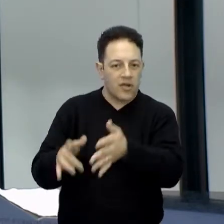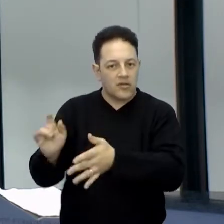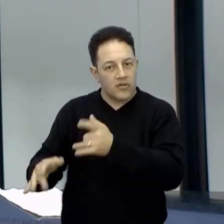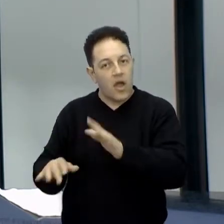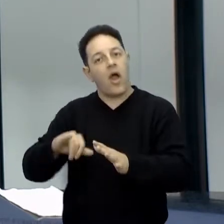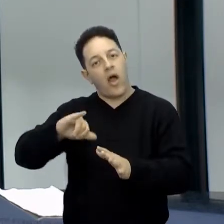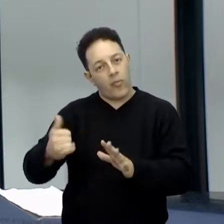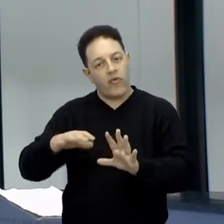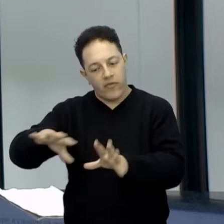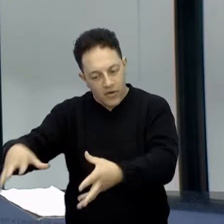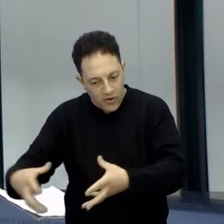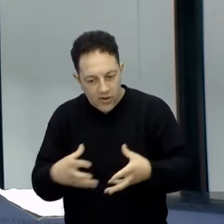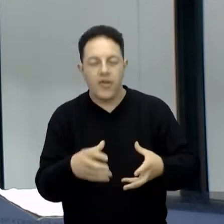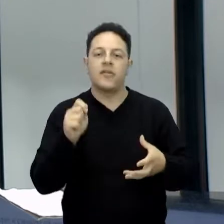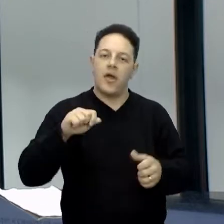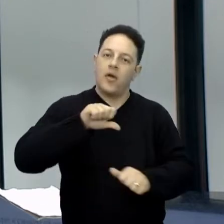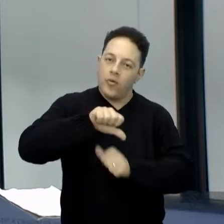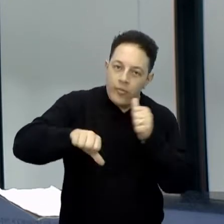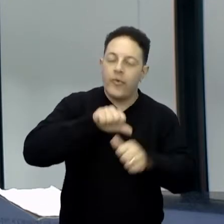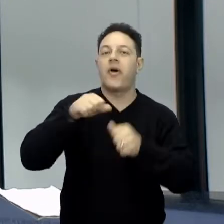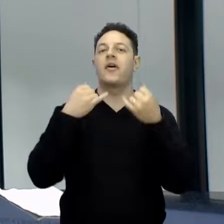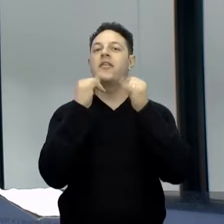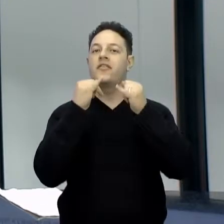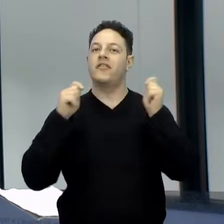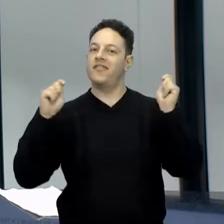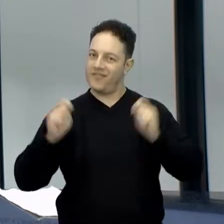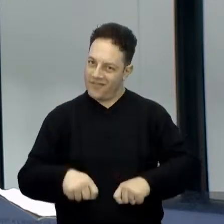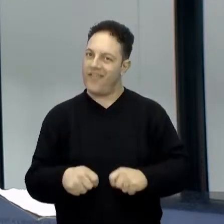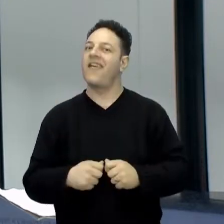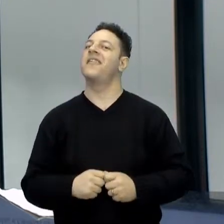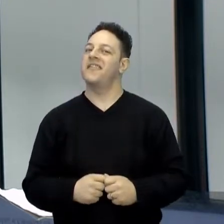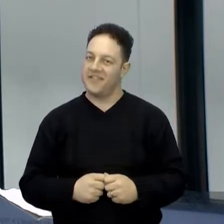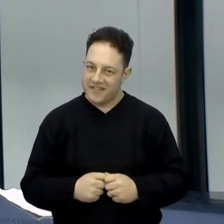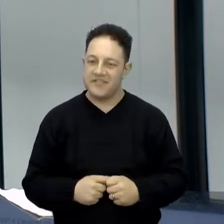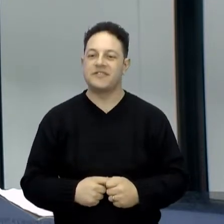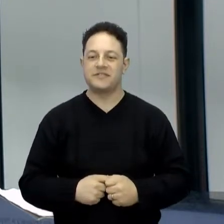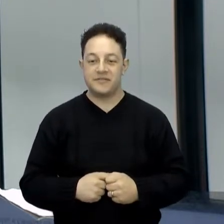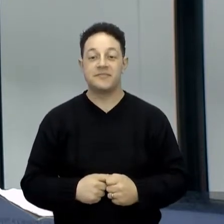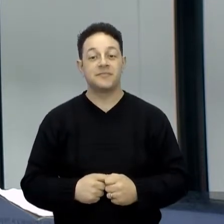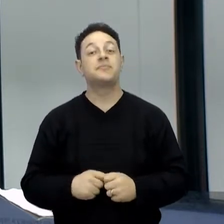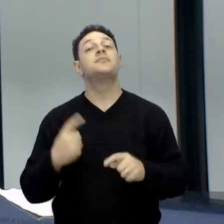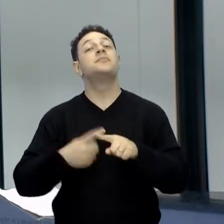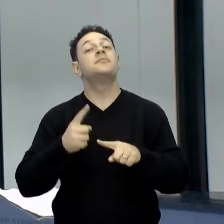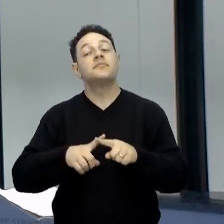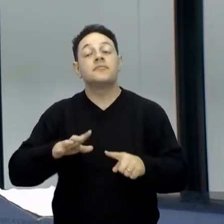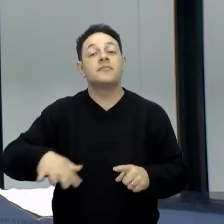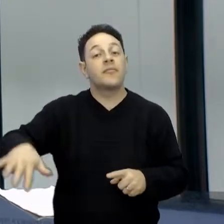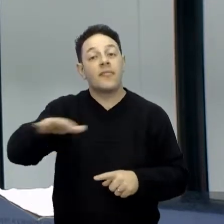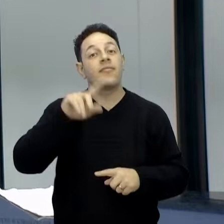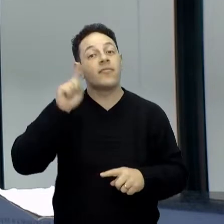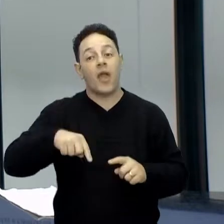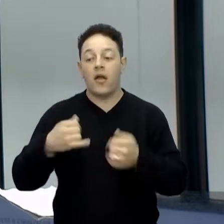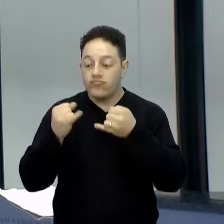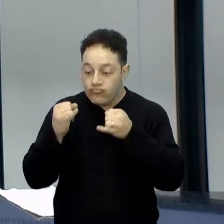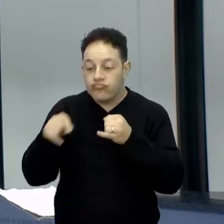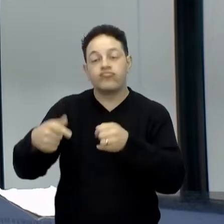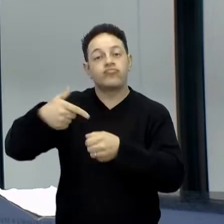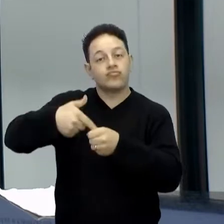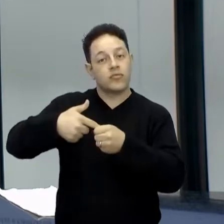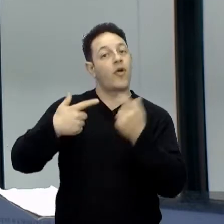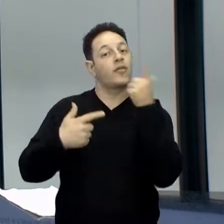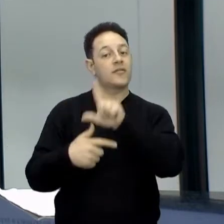lixo orgânico que a gente põe. Tudo isso dá para a gente aproveitar para a produção de energia, porque eles são considerados combustíveis também,